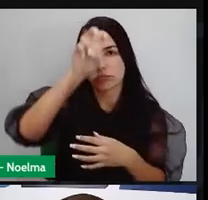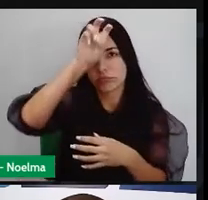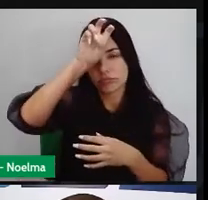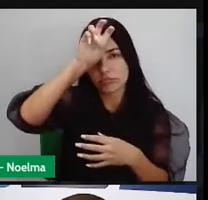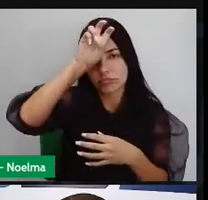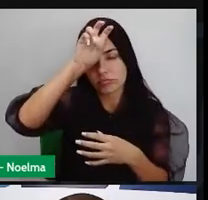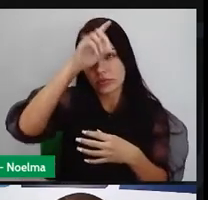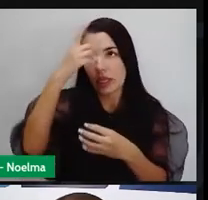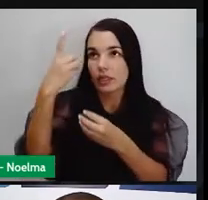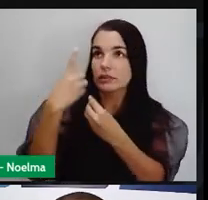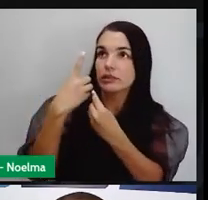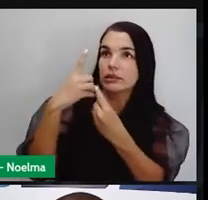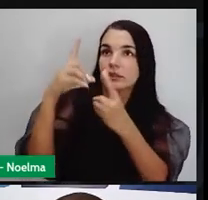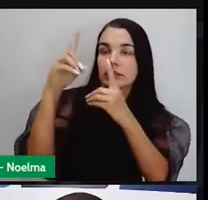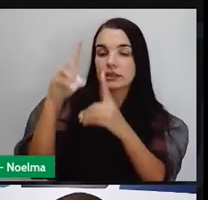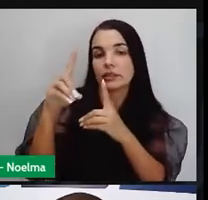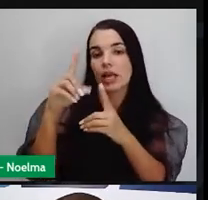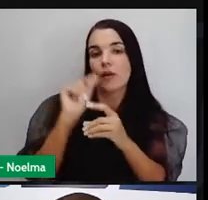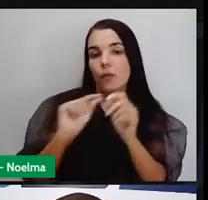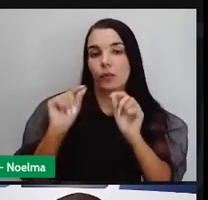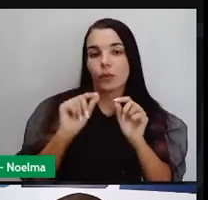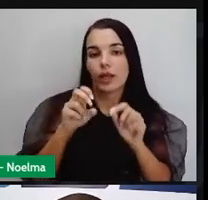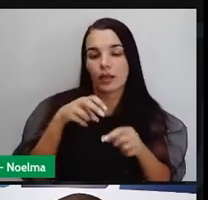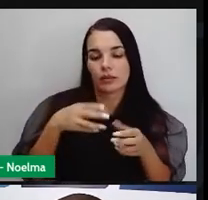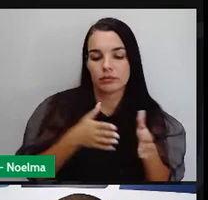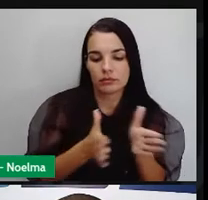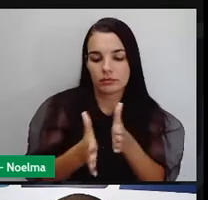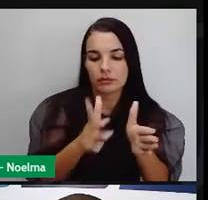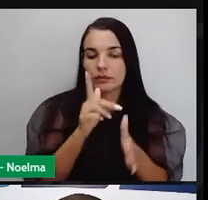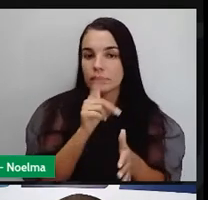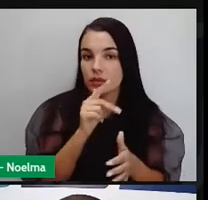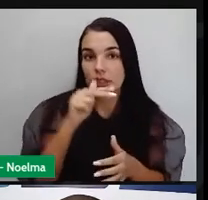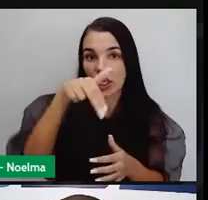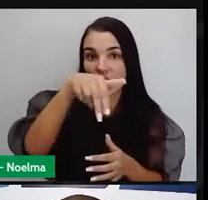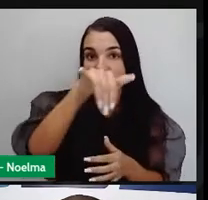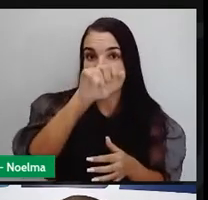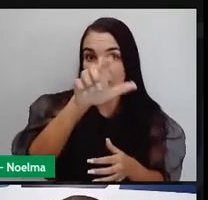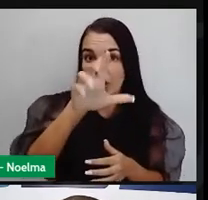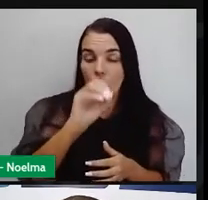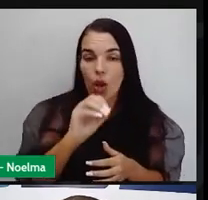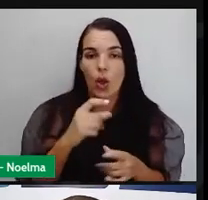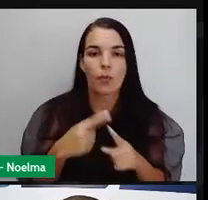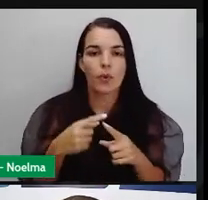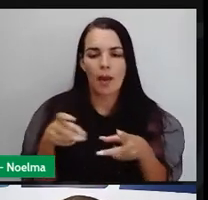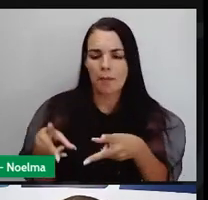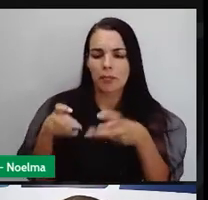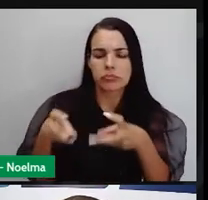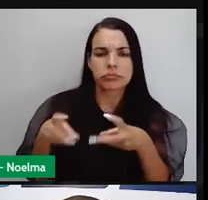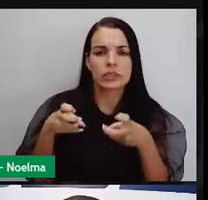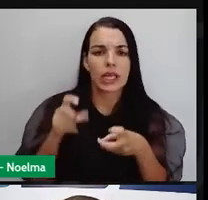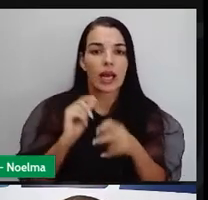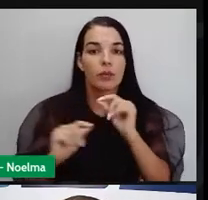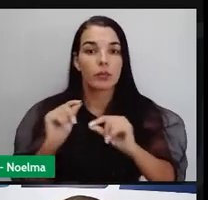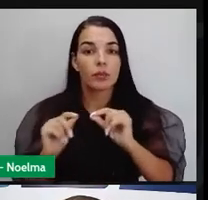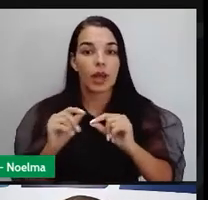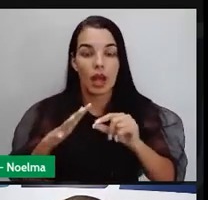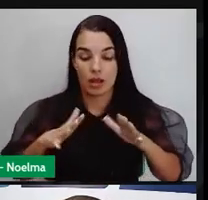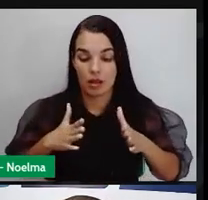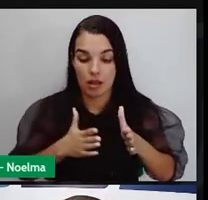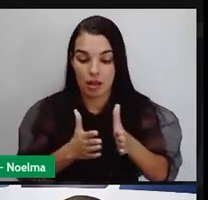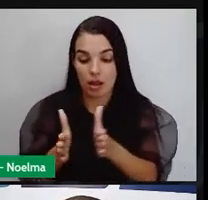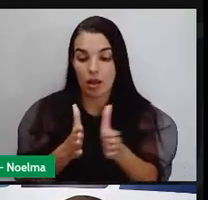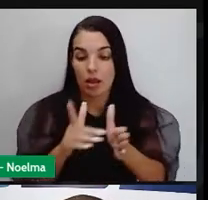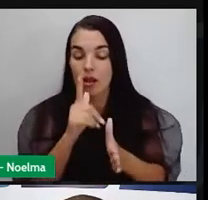dádiva do Nilo. E isso faz muito sentido nessa imagem, né? Vocês percebem que no entorno do rio